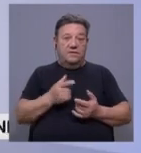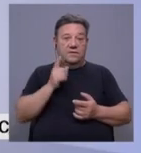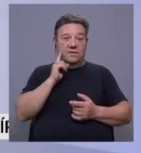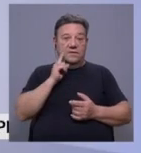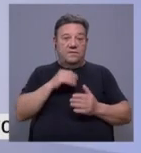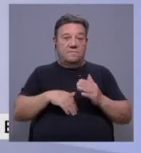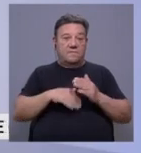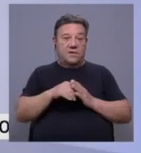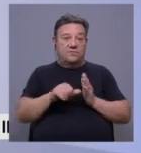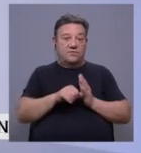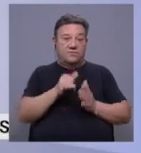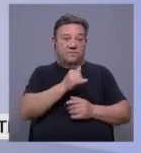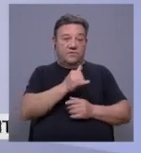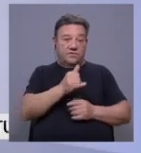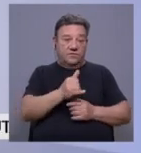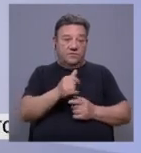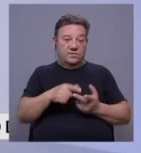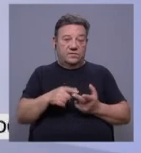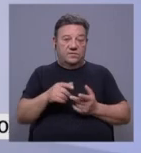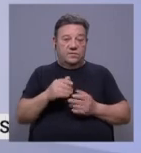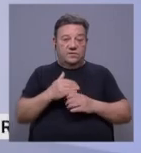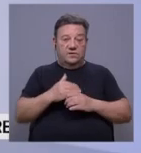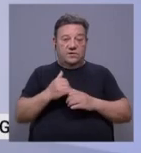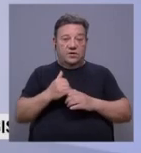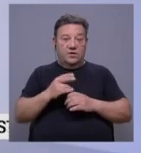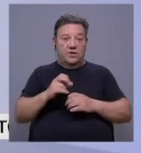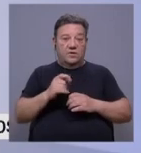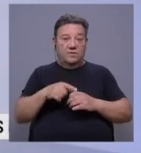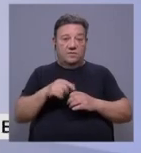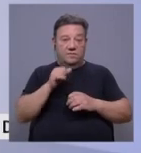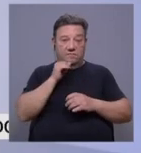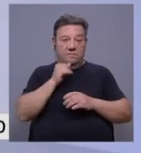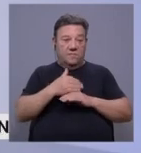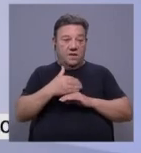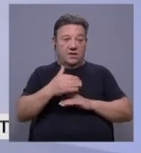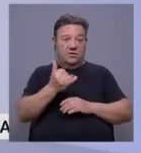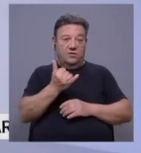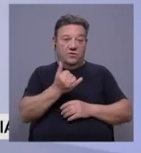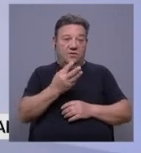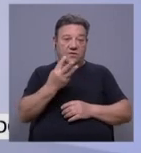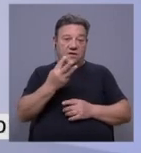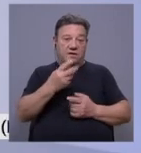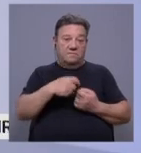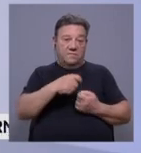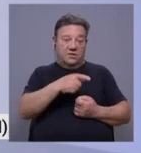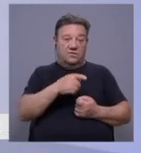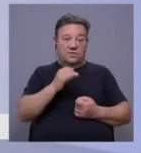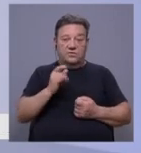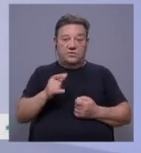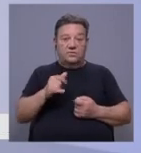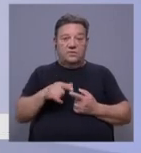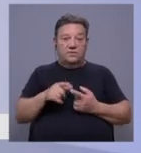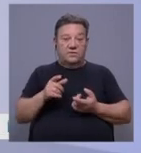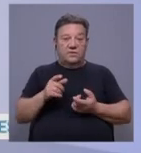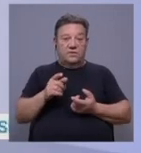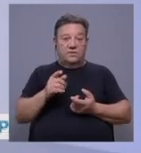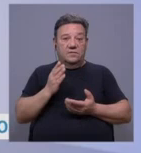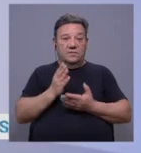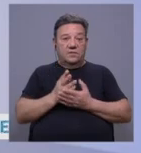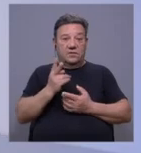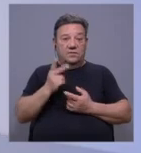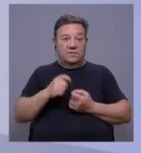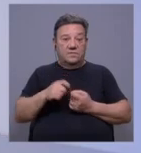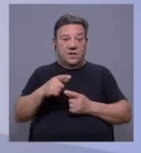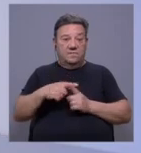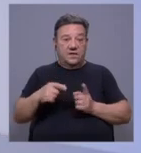máxima para o fuchal de 22 graus. Na costa norte a ondulação com 2 a 3 metros, na costa sul ondas de sudoeste até